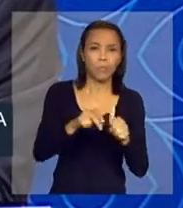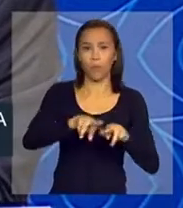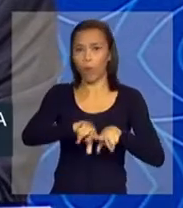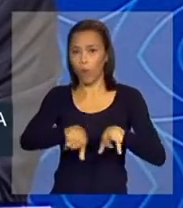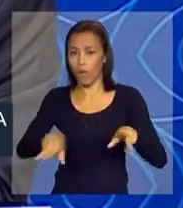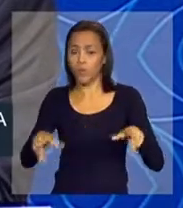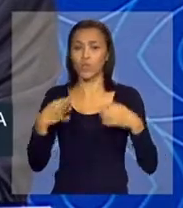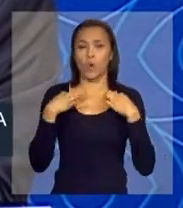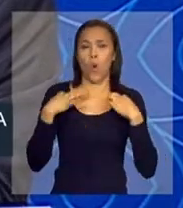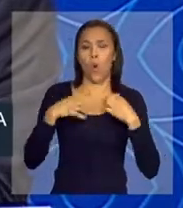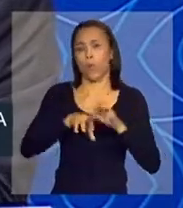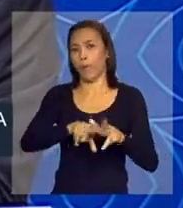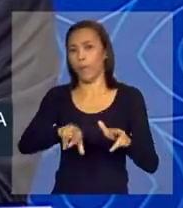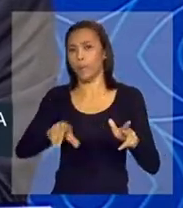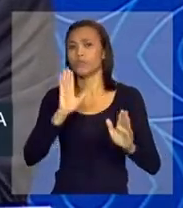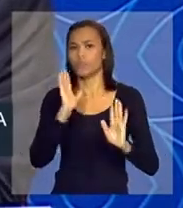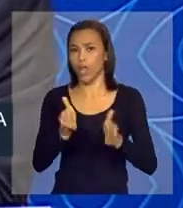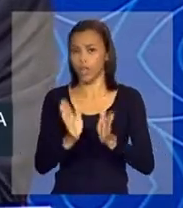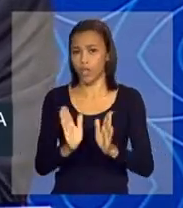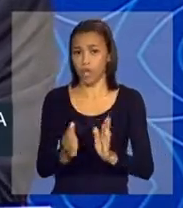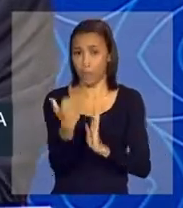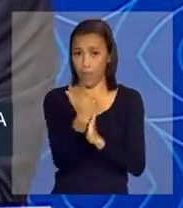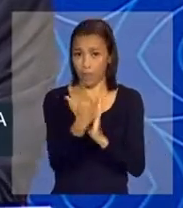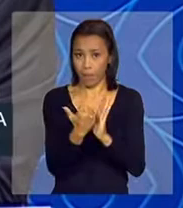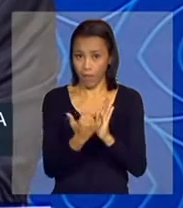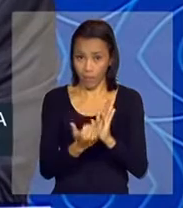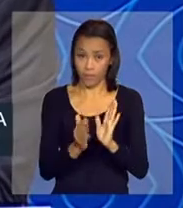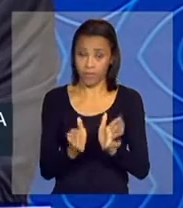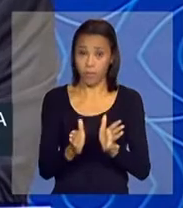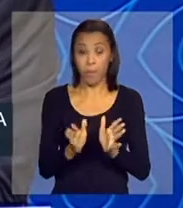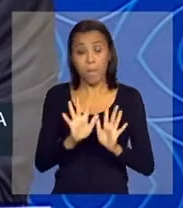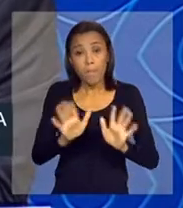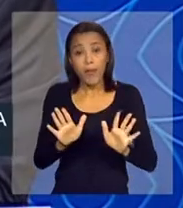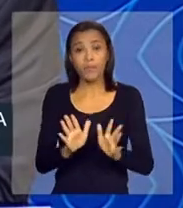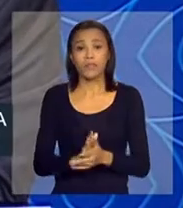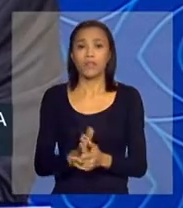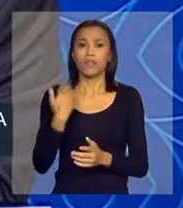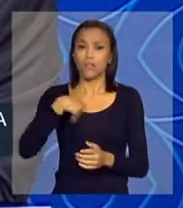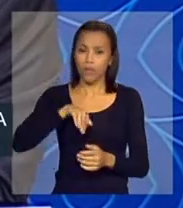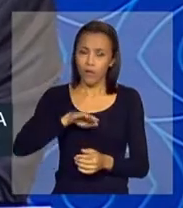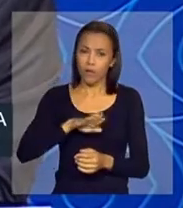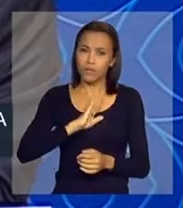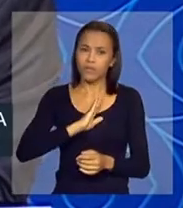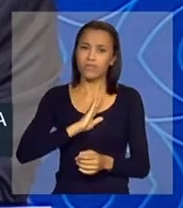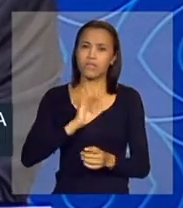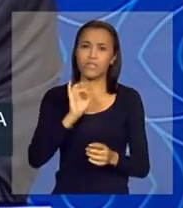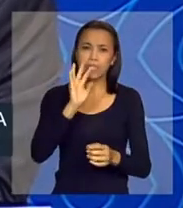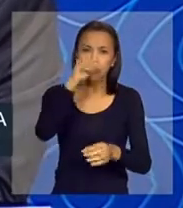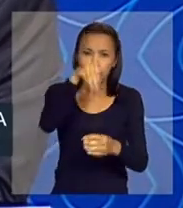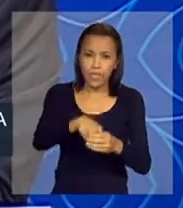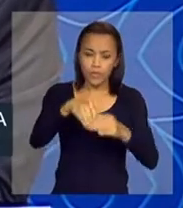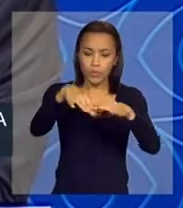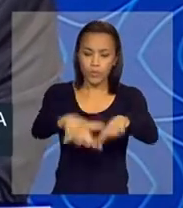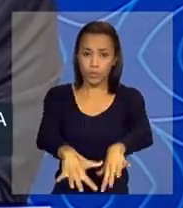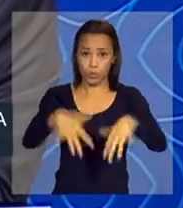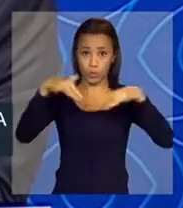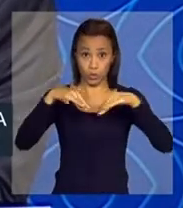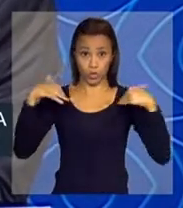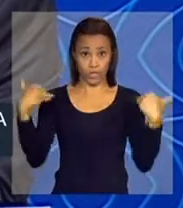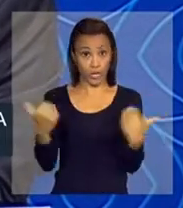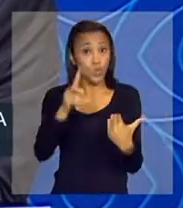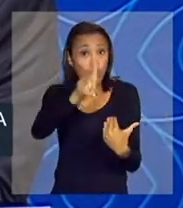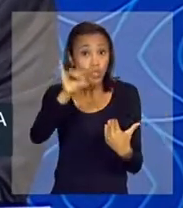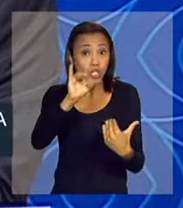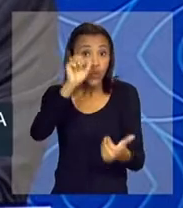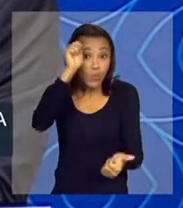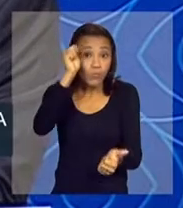uniformização, tudo muito acertado, trabalhando em conjunto. Mas a diferença básica é essa. O nosso está mais dentro do estádio, que é aquele do dia do jogo. Claro que